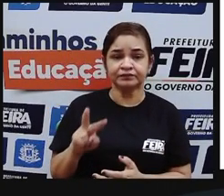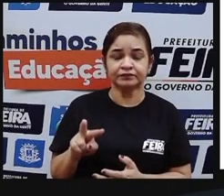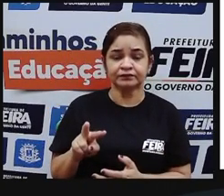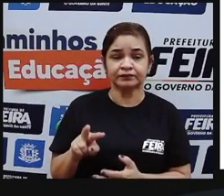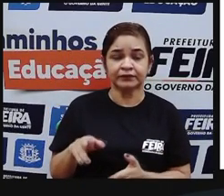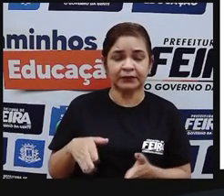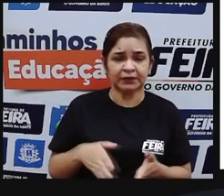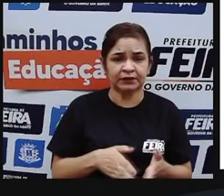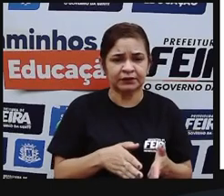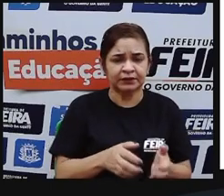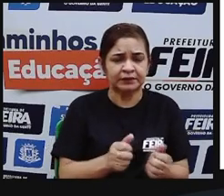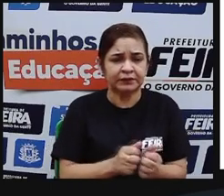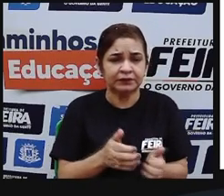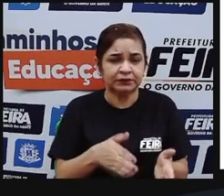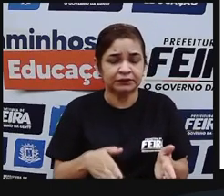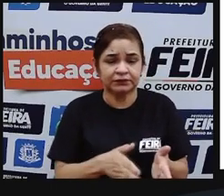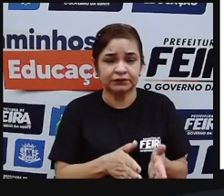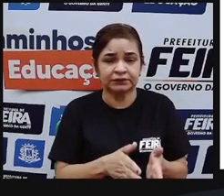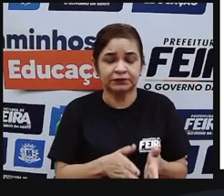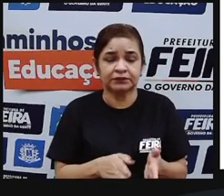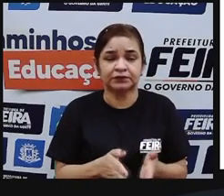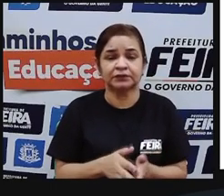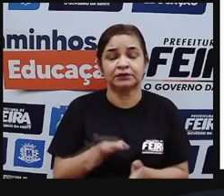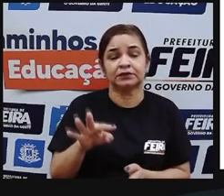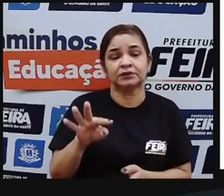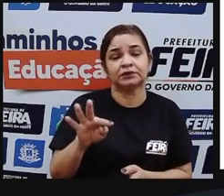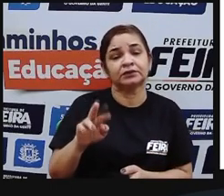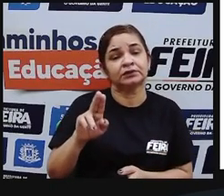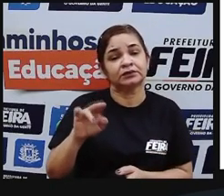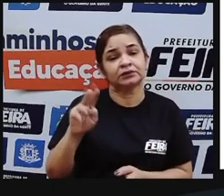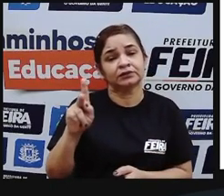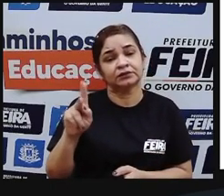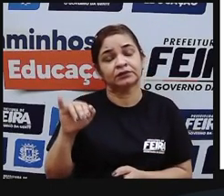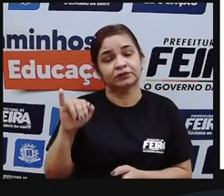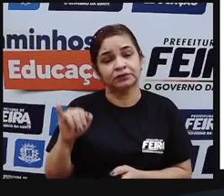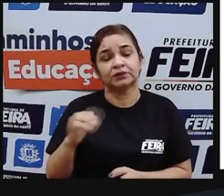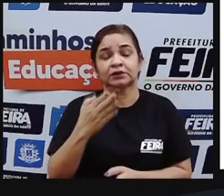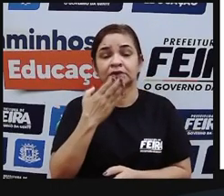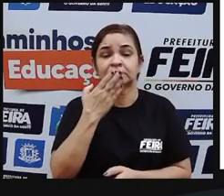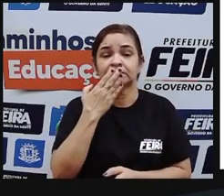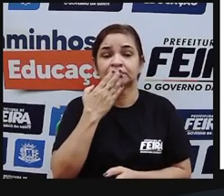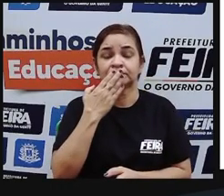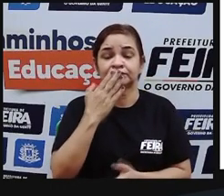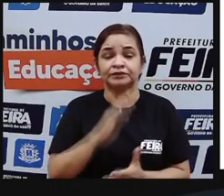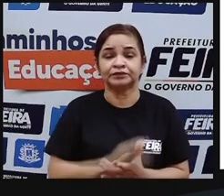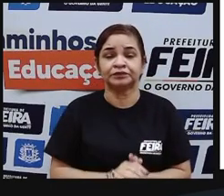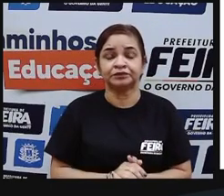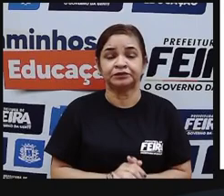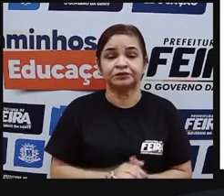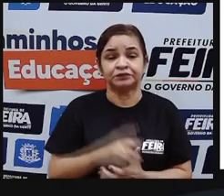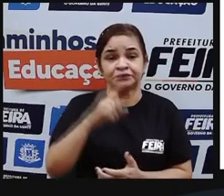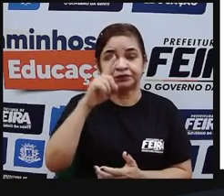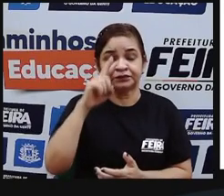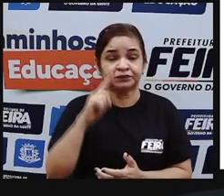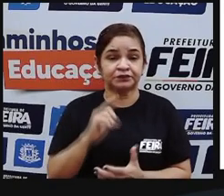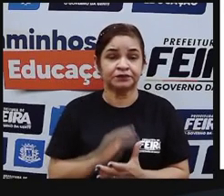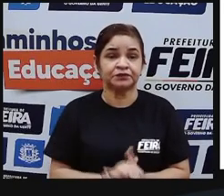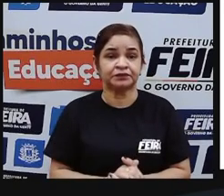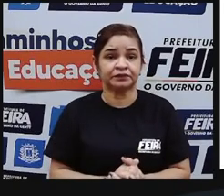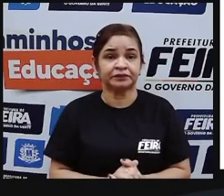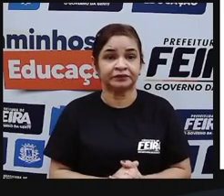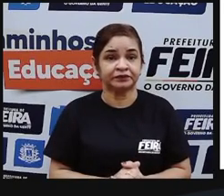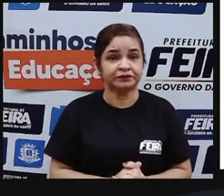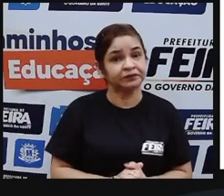tupis e guaranis. E aqui também nessa região do centro do Brasil. De amarelo, as tribos já.